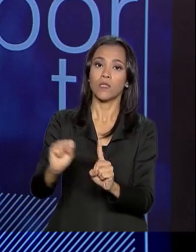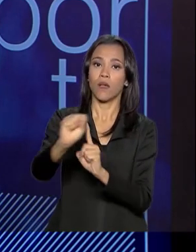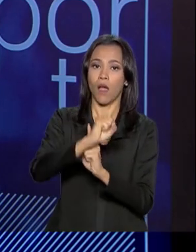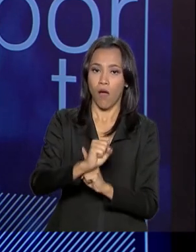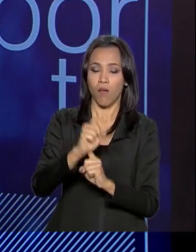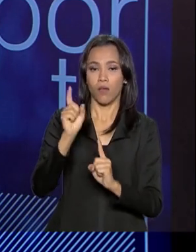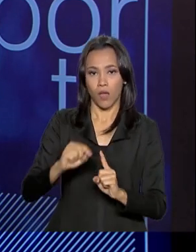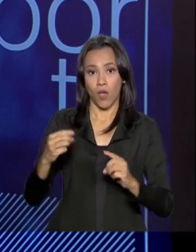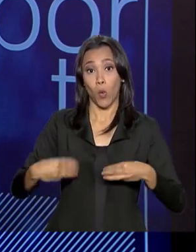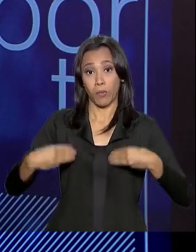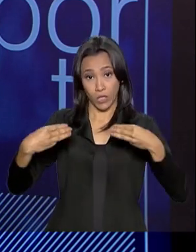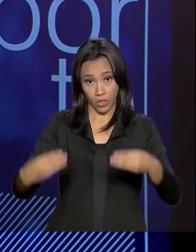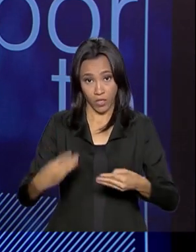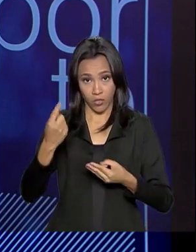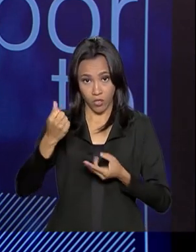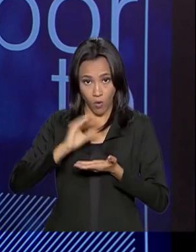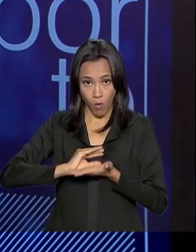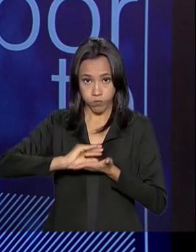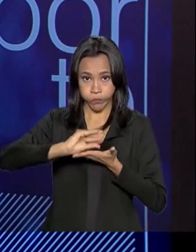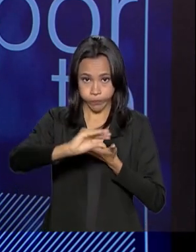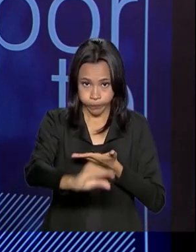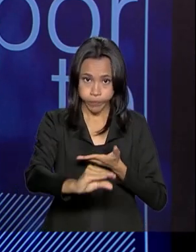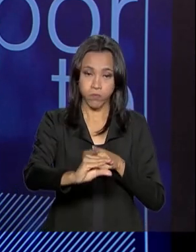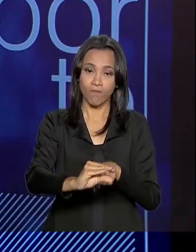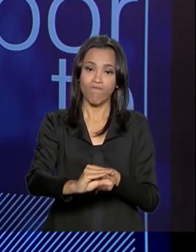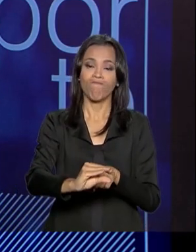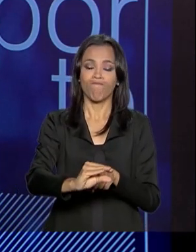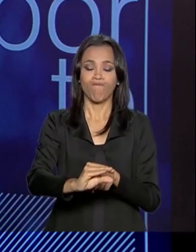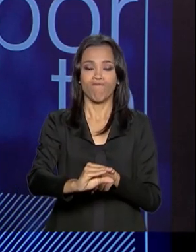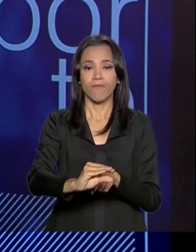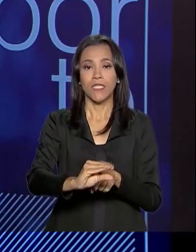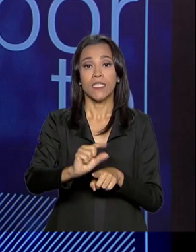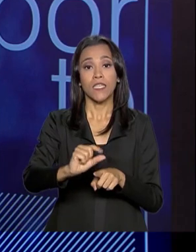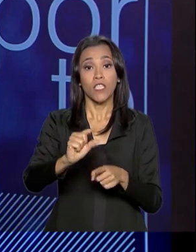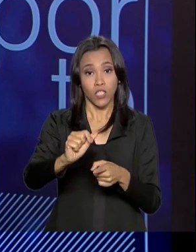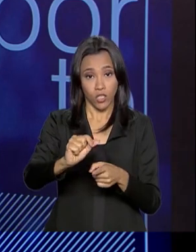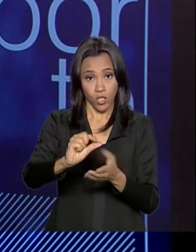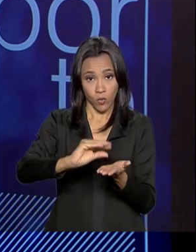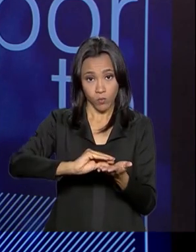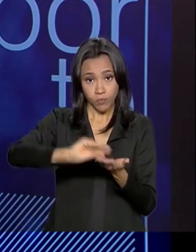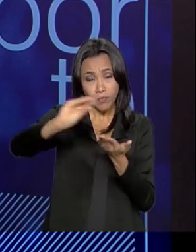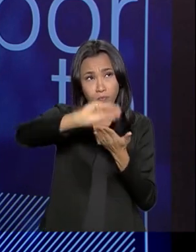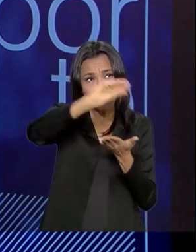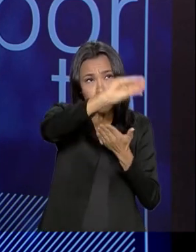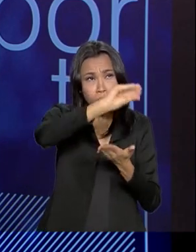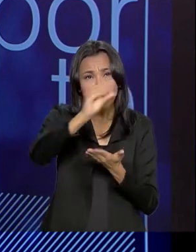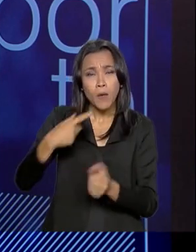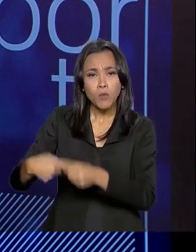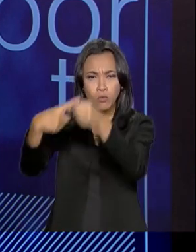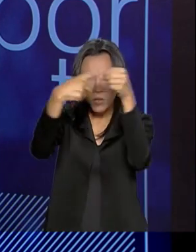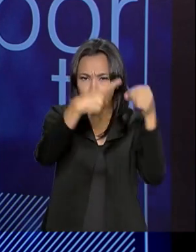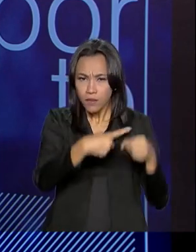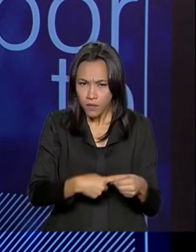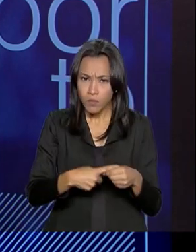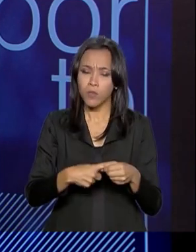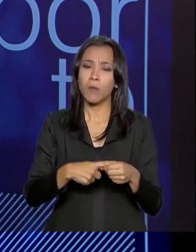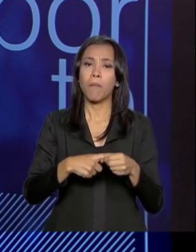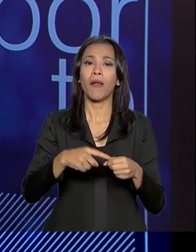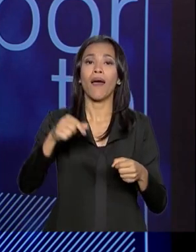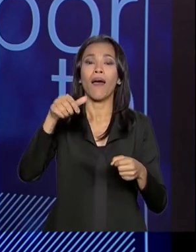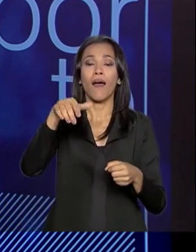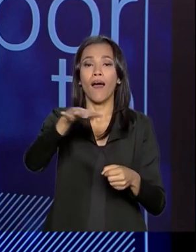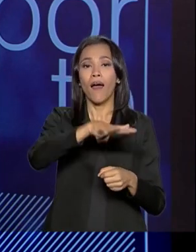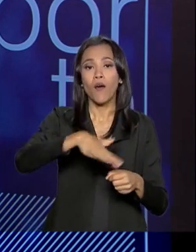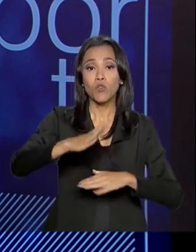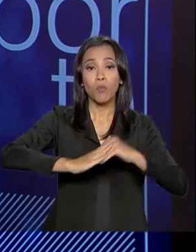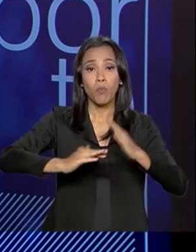Ministério da Cidadania e que manda recursos para os municípios, para a área de assistência social acompanhar esse processo, acompanhar as